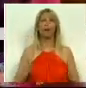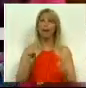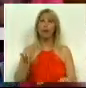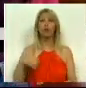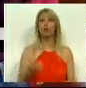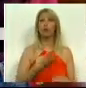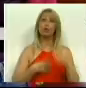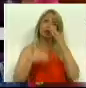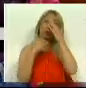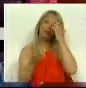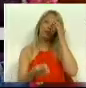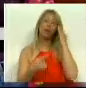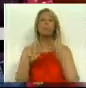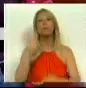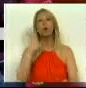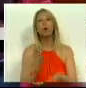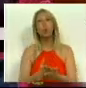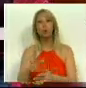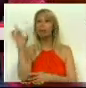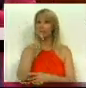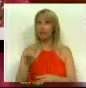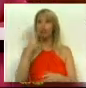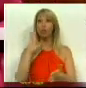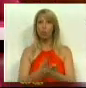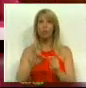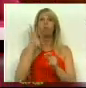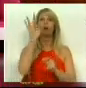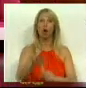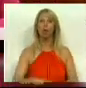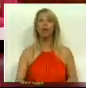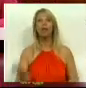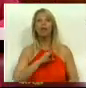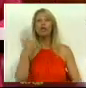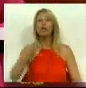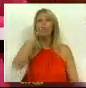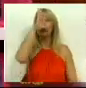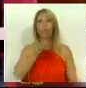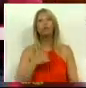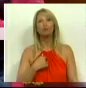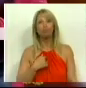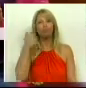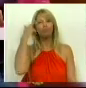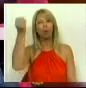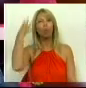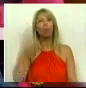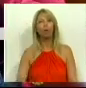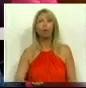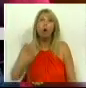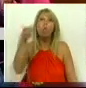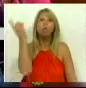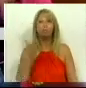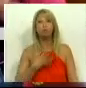de dizer. Última nota, sexta e última nota. Sr. Primeiro-Ministro, entendo que deveria querer ver